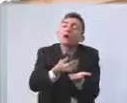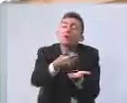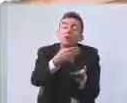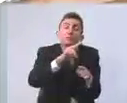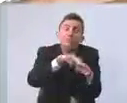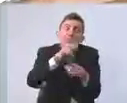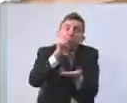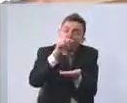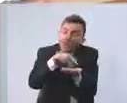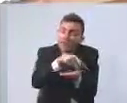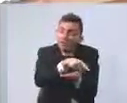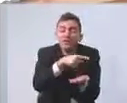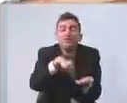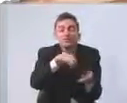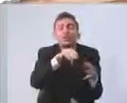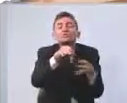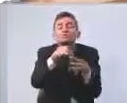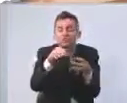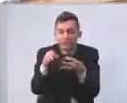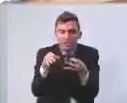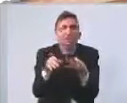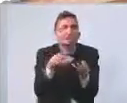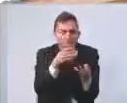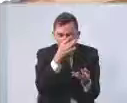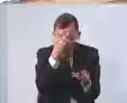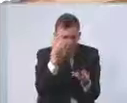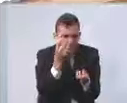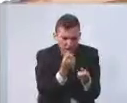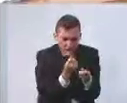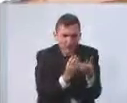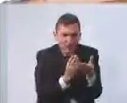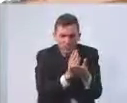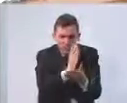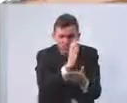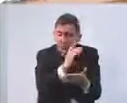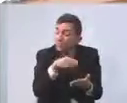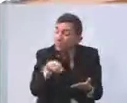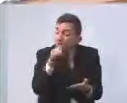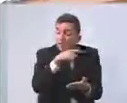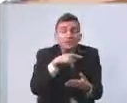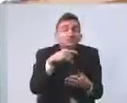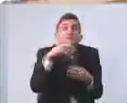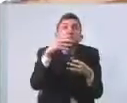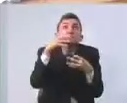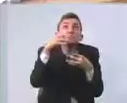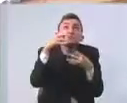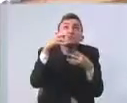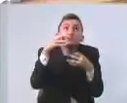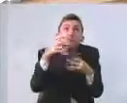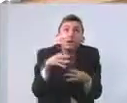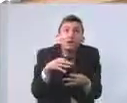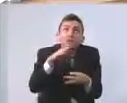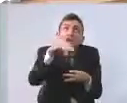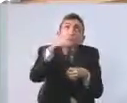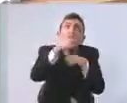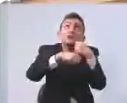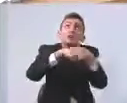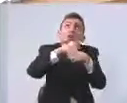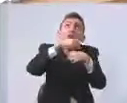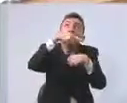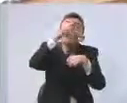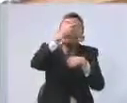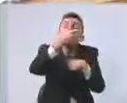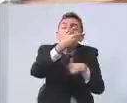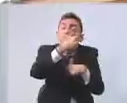projetos foram acolhidos, porém, a gente não tem a certeza de que esses serviços vão acontecer em